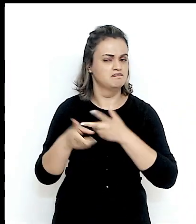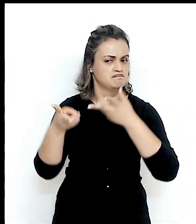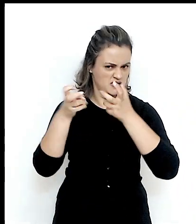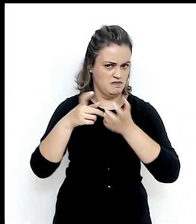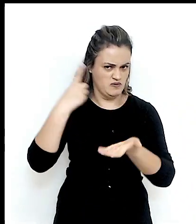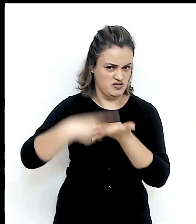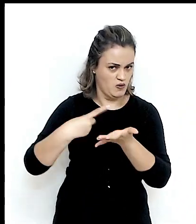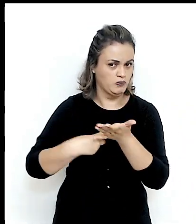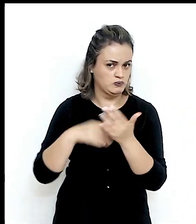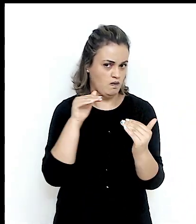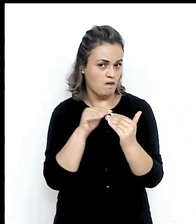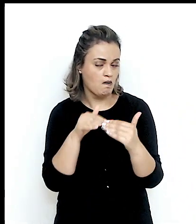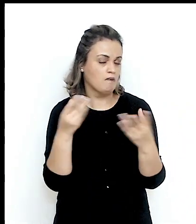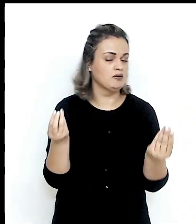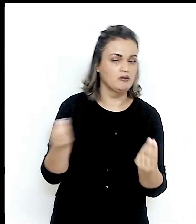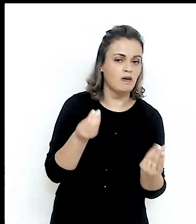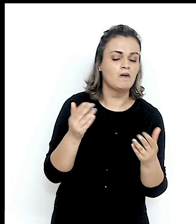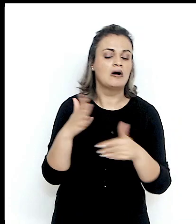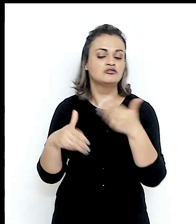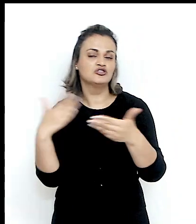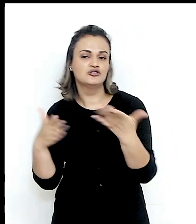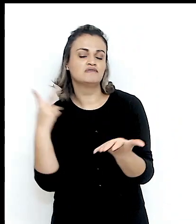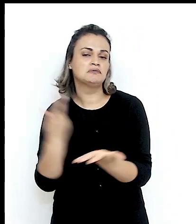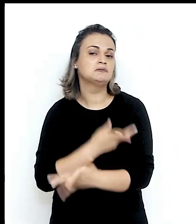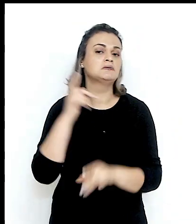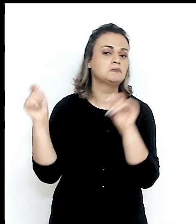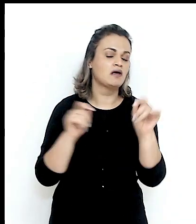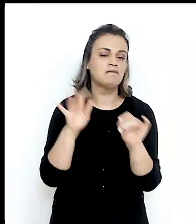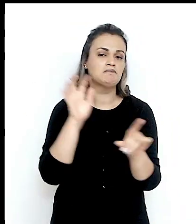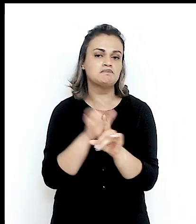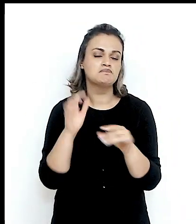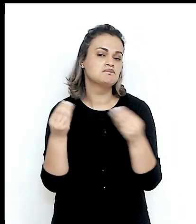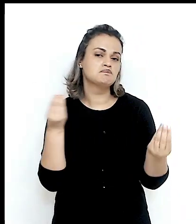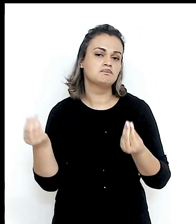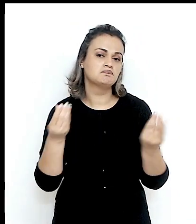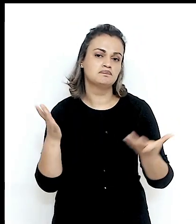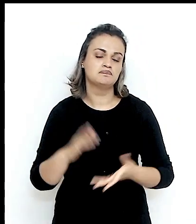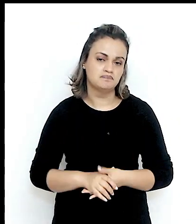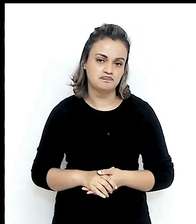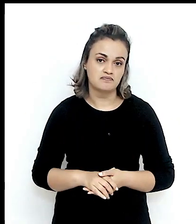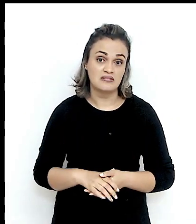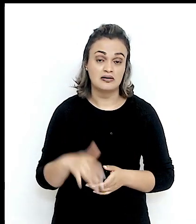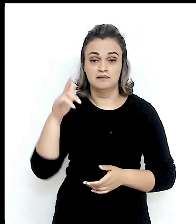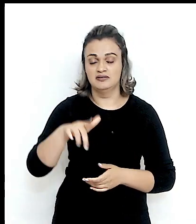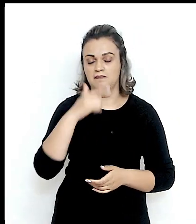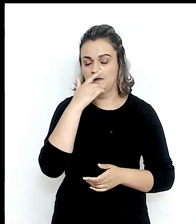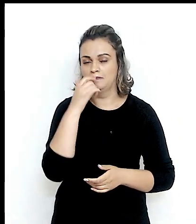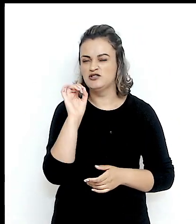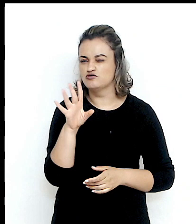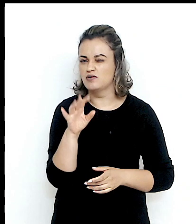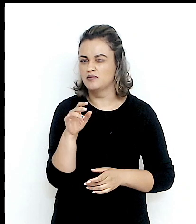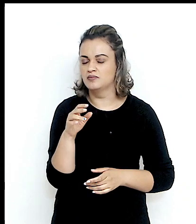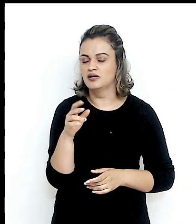acordo do RCEP e os desdobramentos e possíveis repercussões sobre o comércio com o Brasil. E só para a